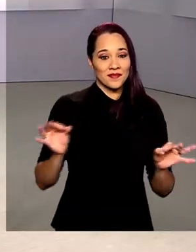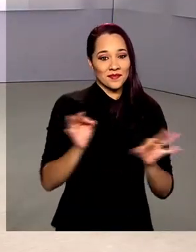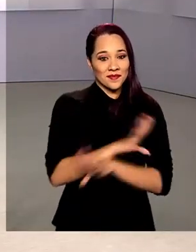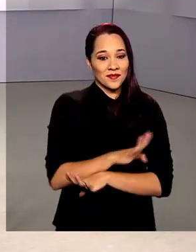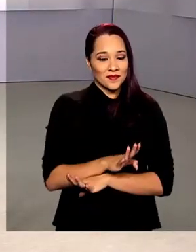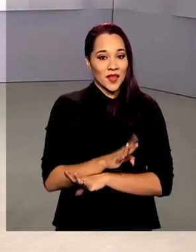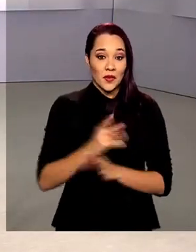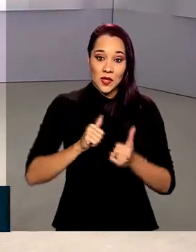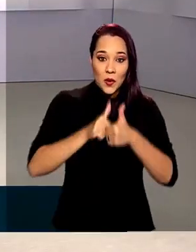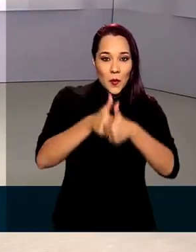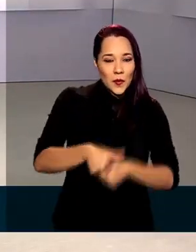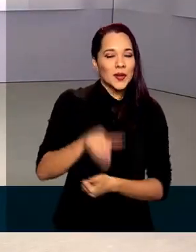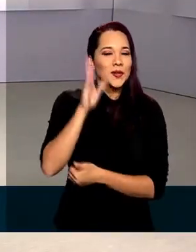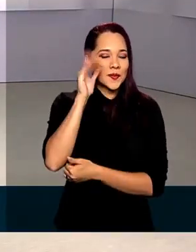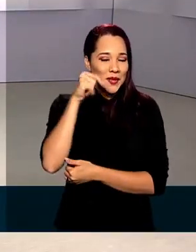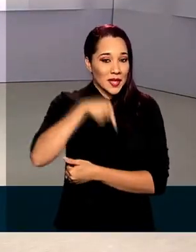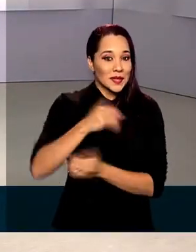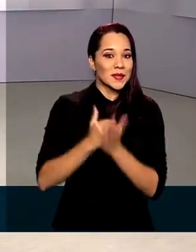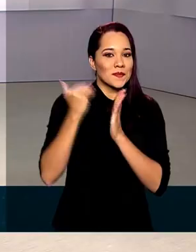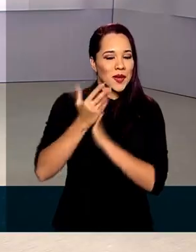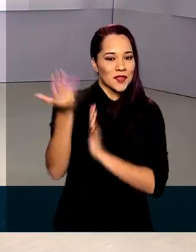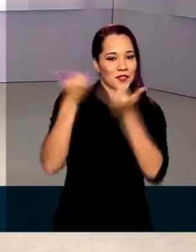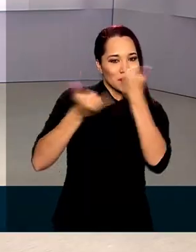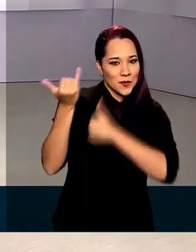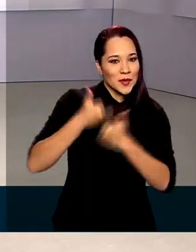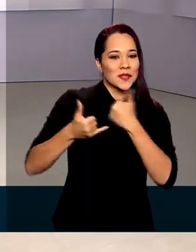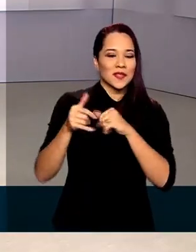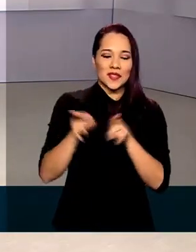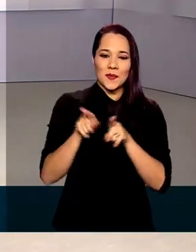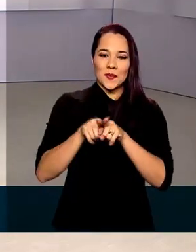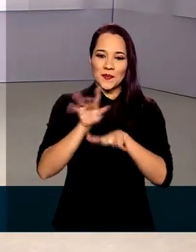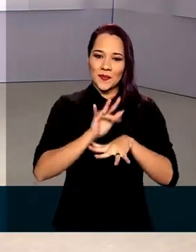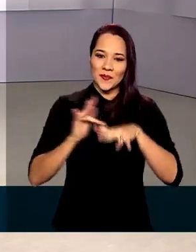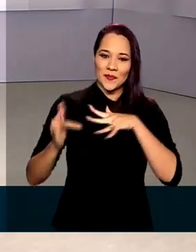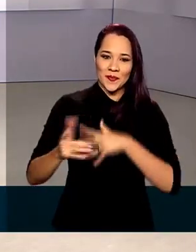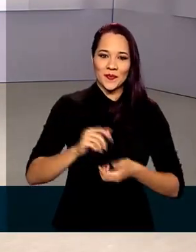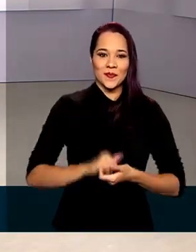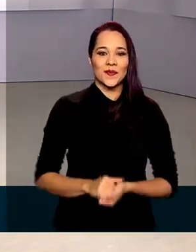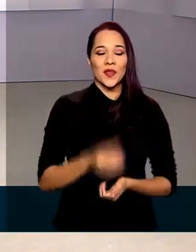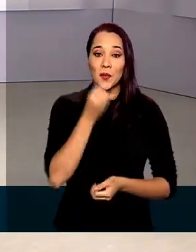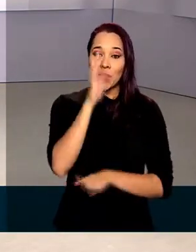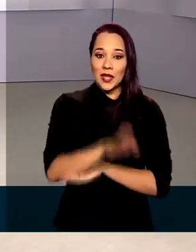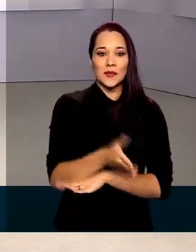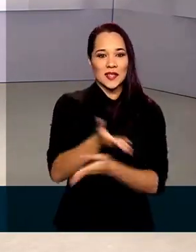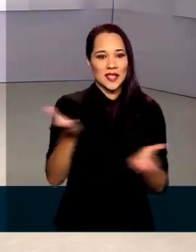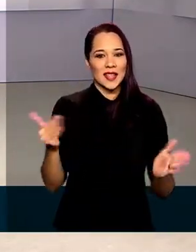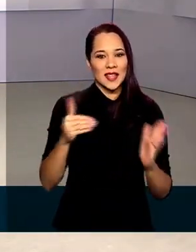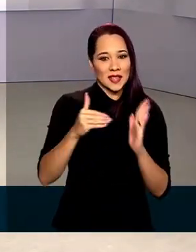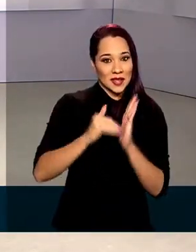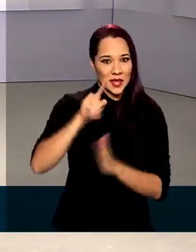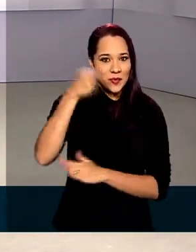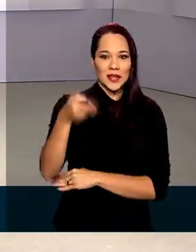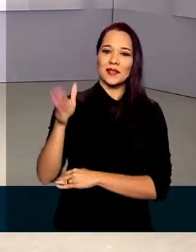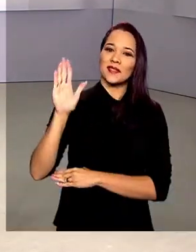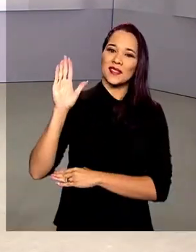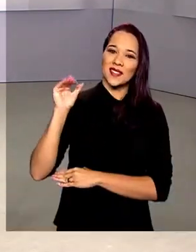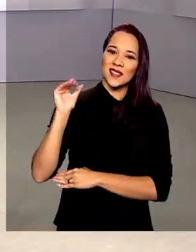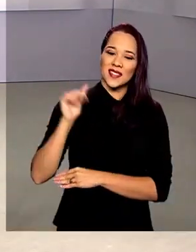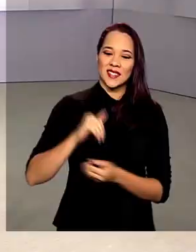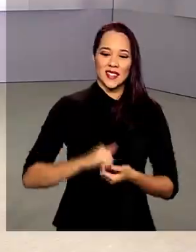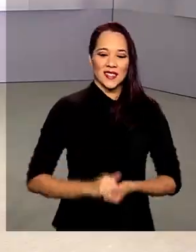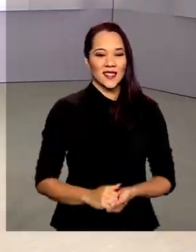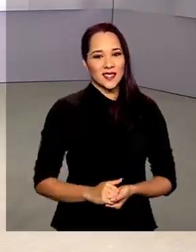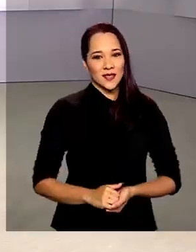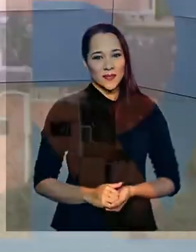fica por aqui. Você acompanha essas e outras informações seguindo as nossas redes sociais. Uma boa tarde para você e até a próxima edição.